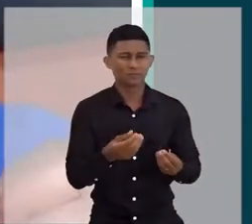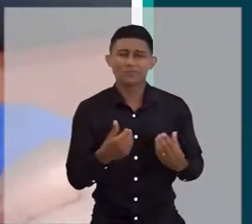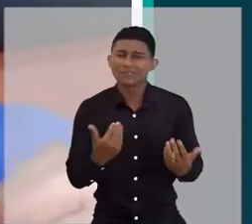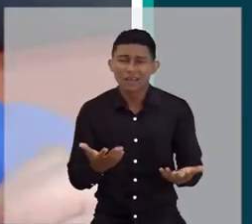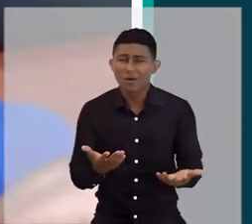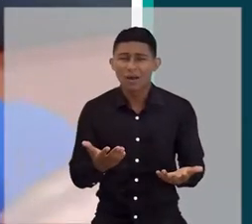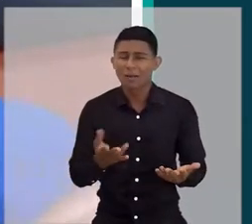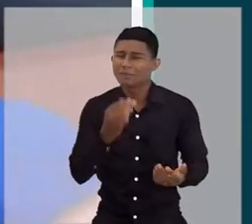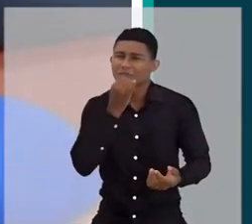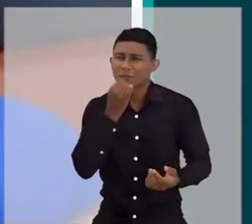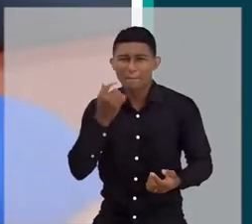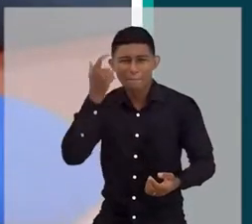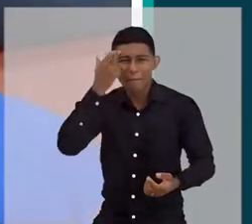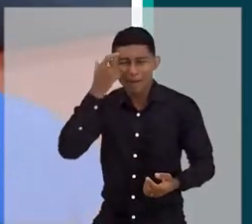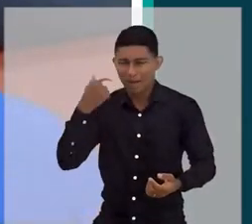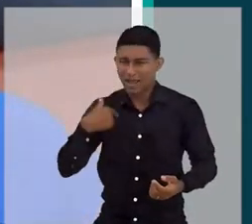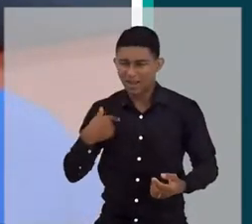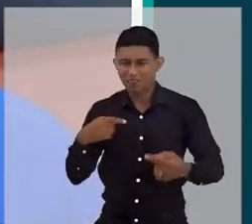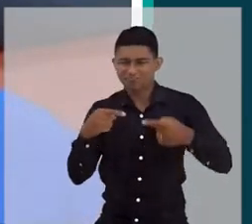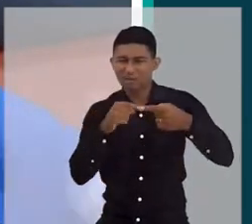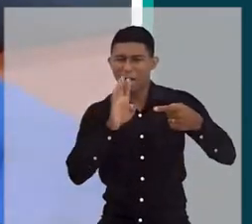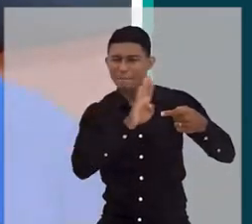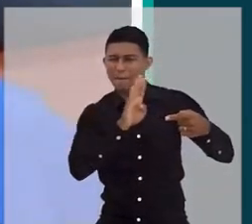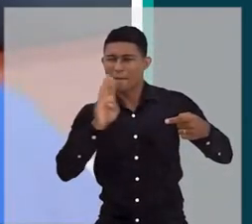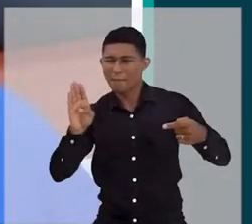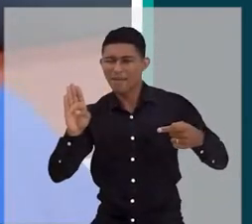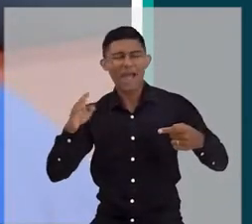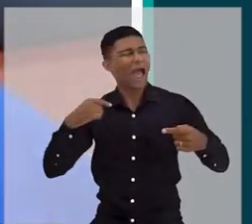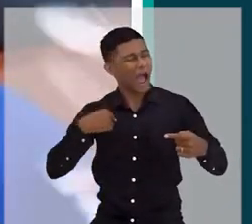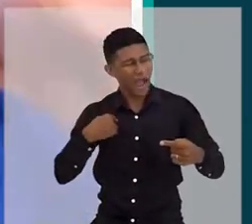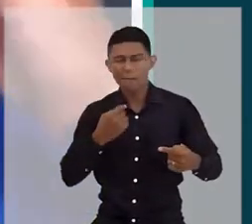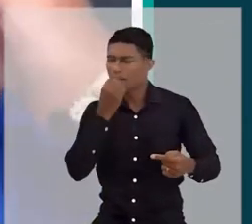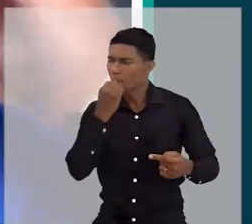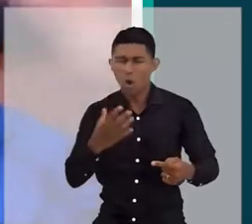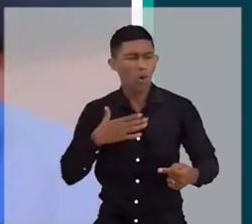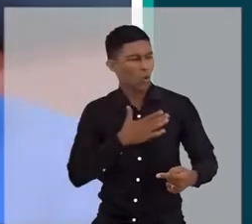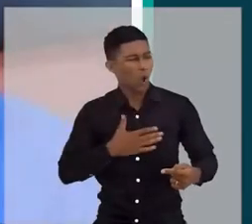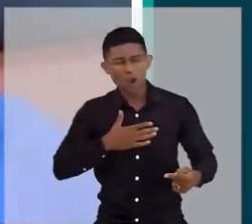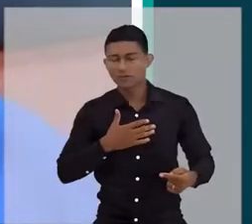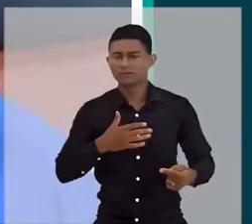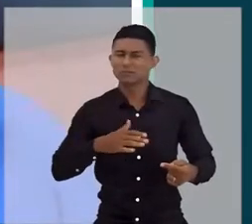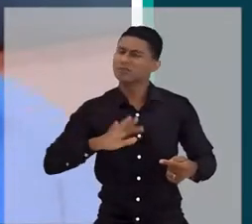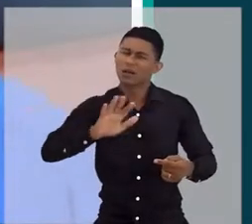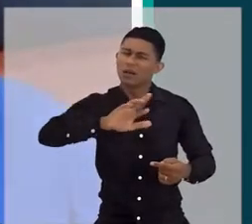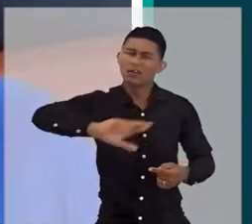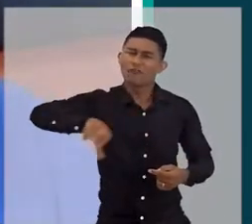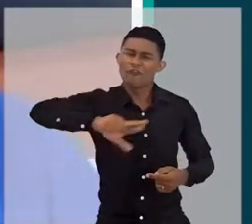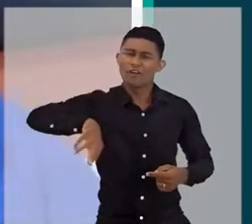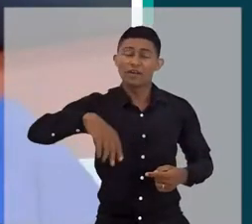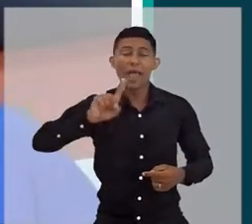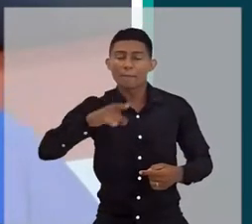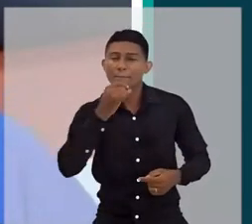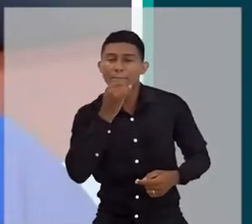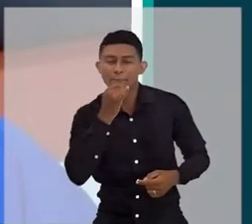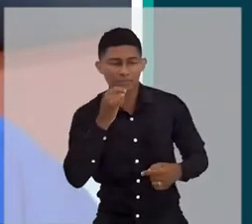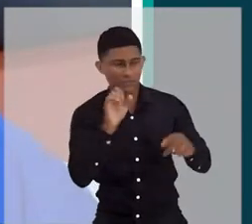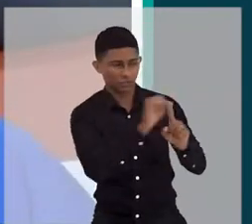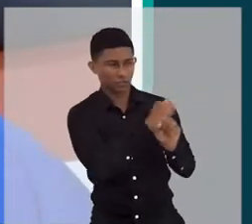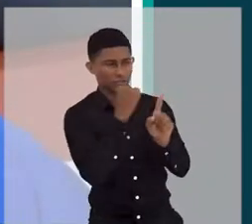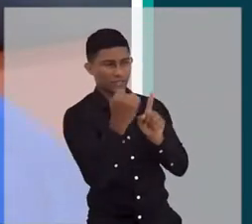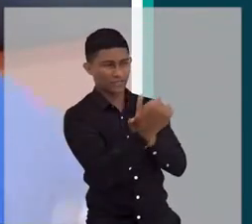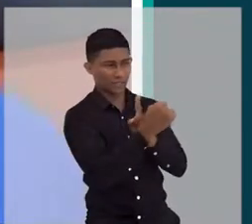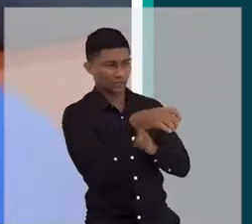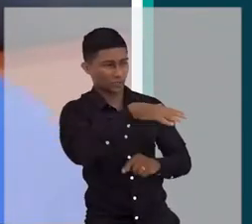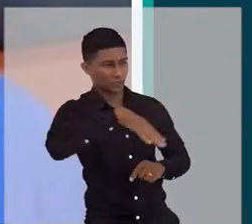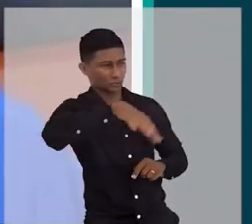questão, não é se aprovamos ou não e damos audiência para quem sempre nos oprimiu. A